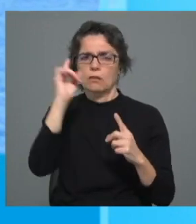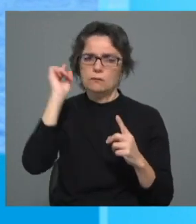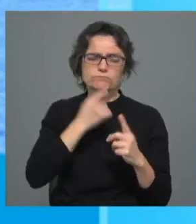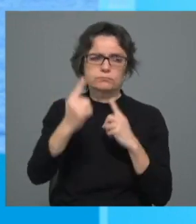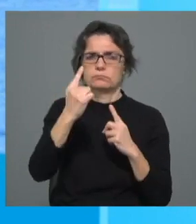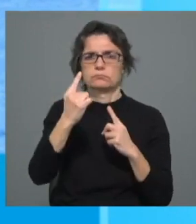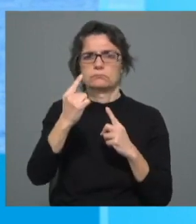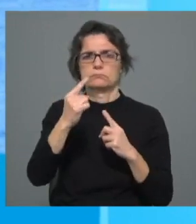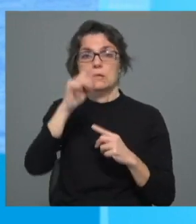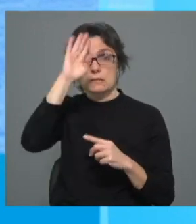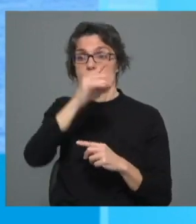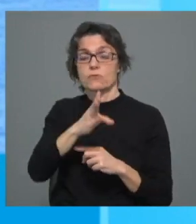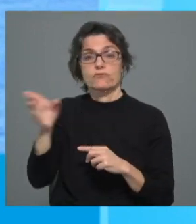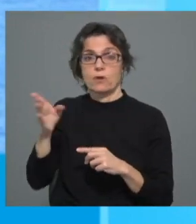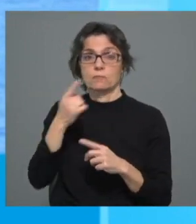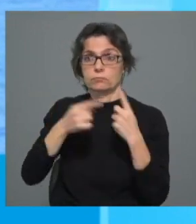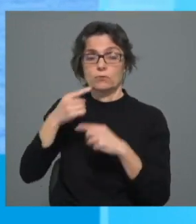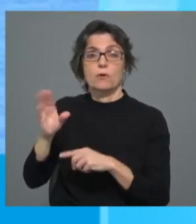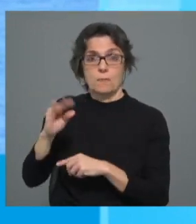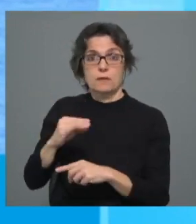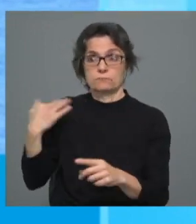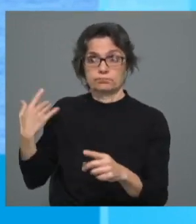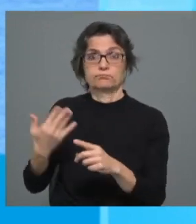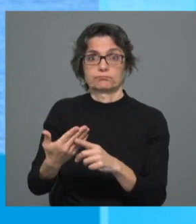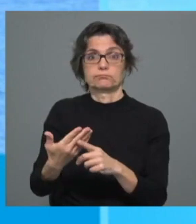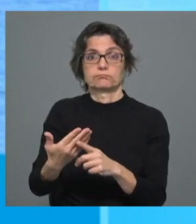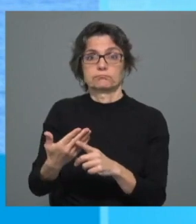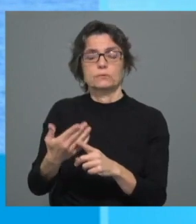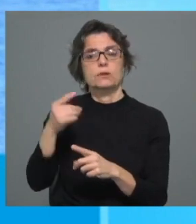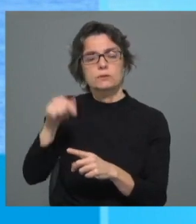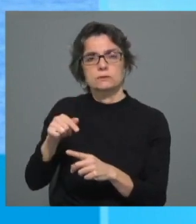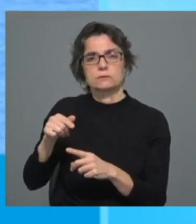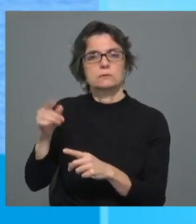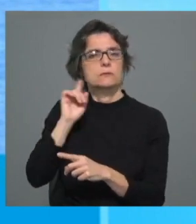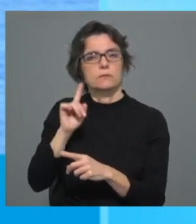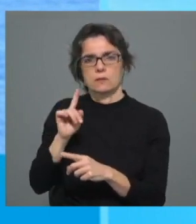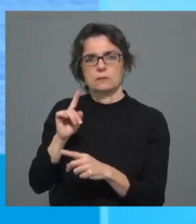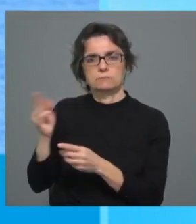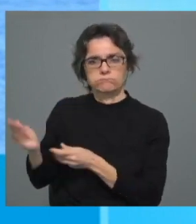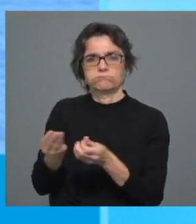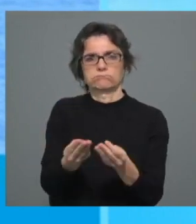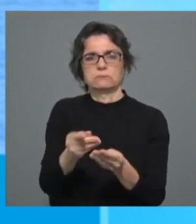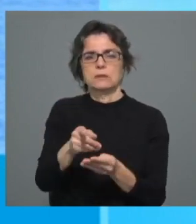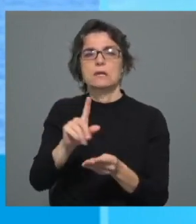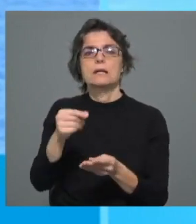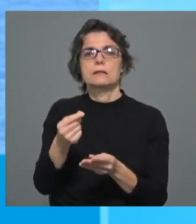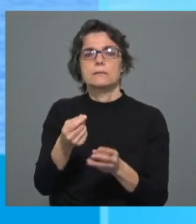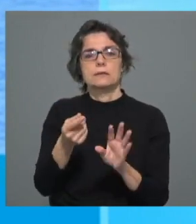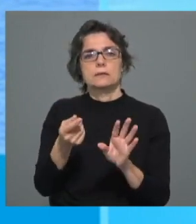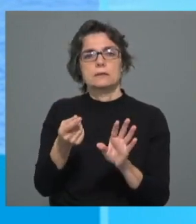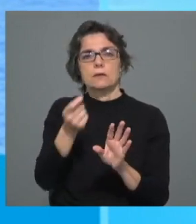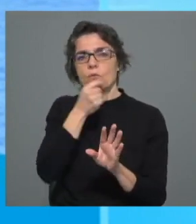houve mais denúncias, houve mais queixas, haverá também que examiná-las. E solicitude para com as vítimas, quer dizer, é preciso que